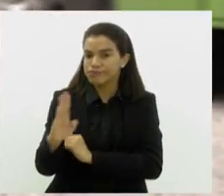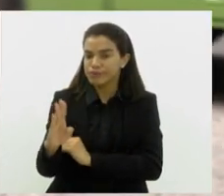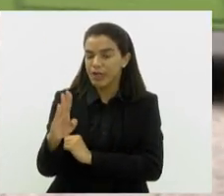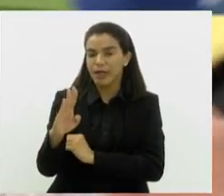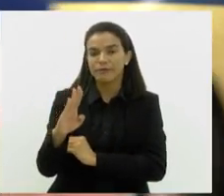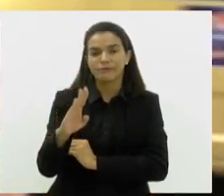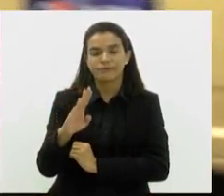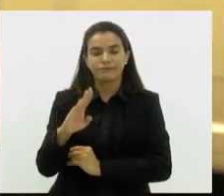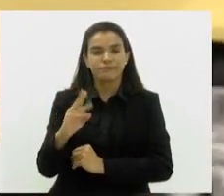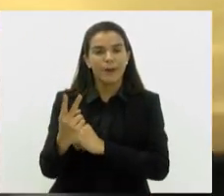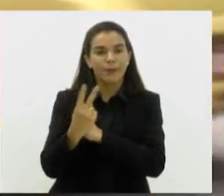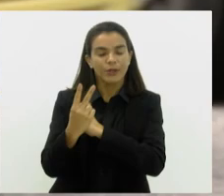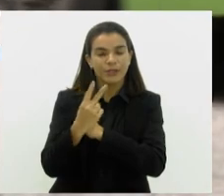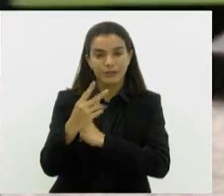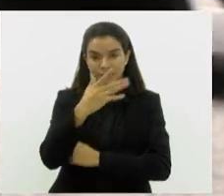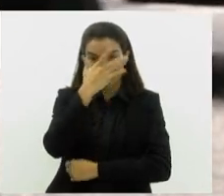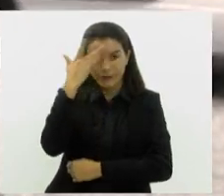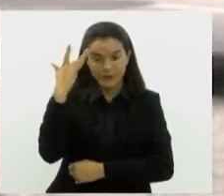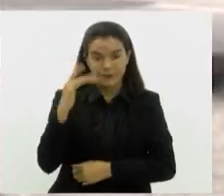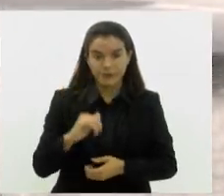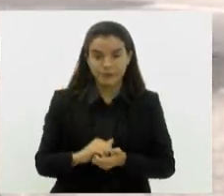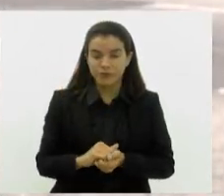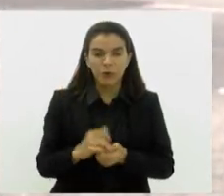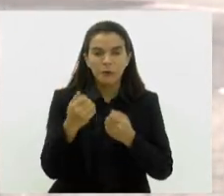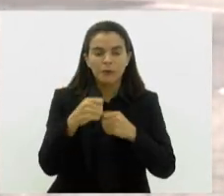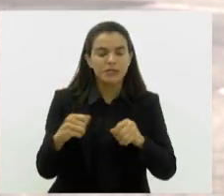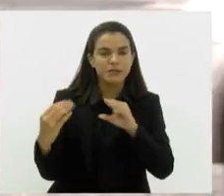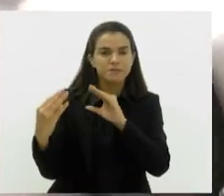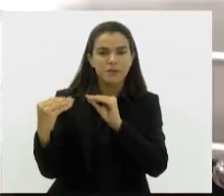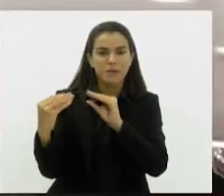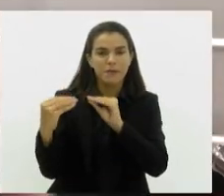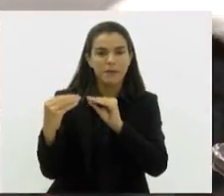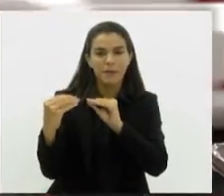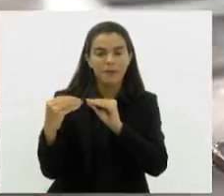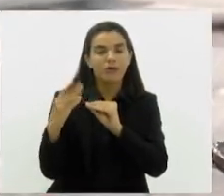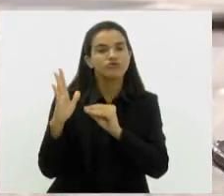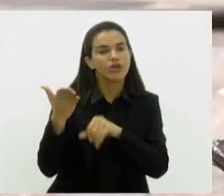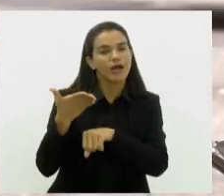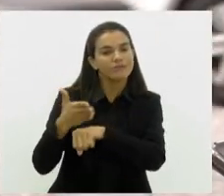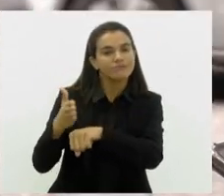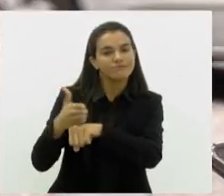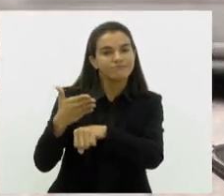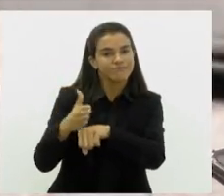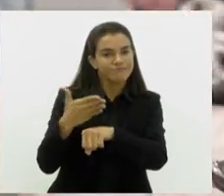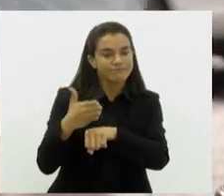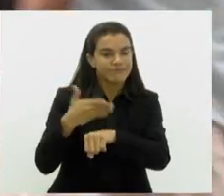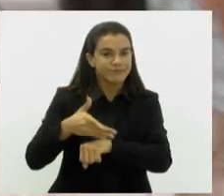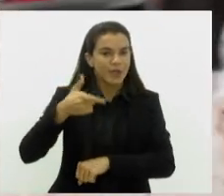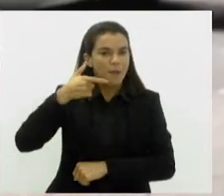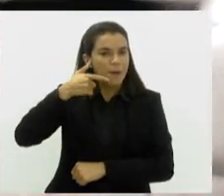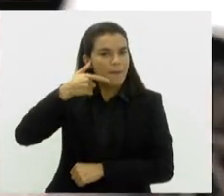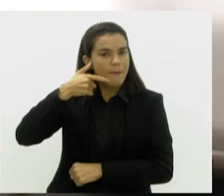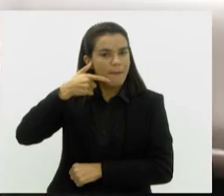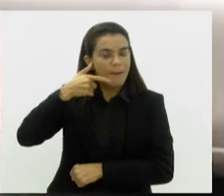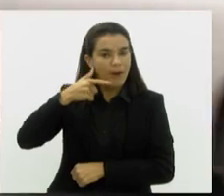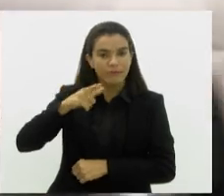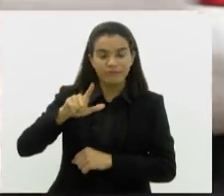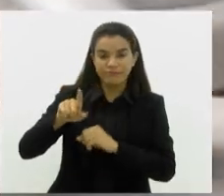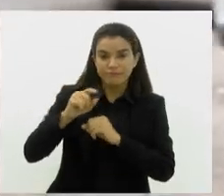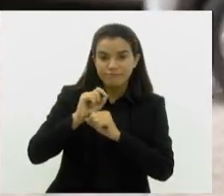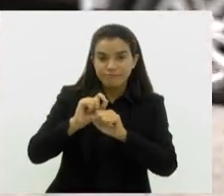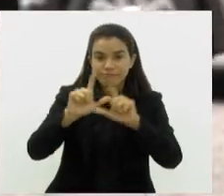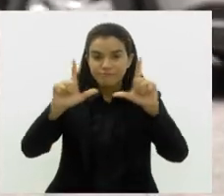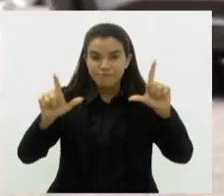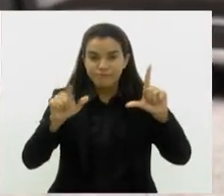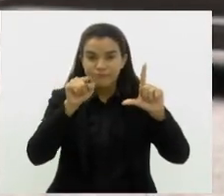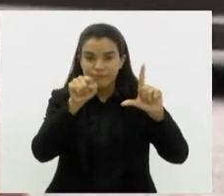segurança do passageiro? Não, não é necessário. Os nossos operadores do 90 já foram treinados, então recebendo esse tipo de solicitação, eles permanecem na